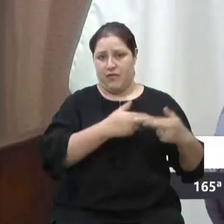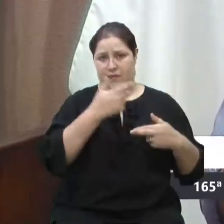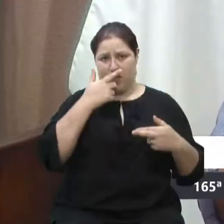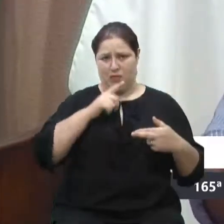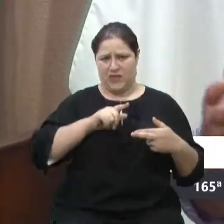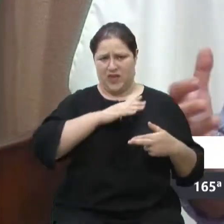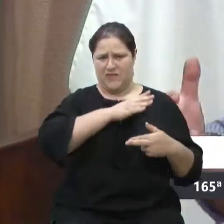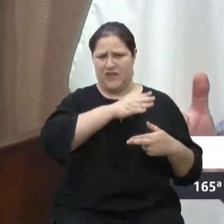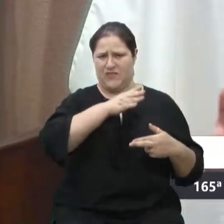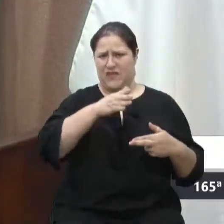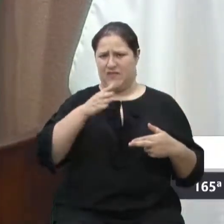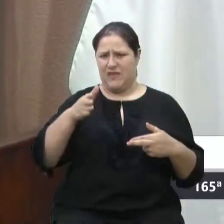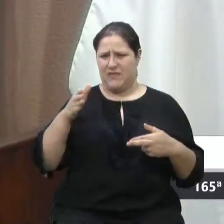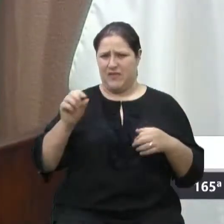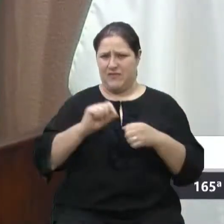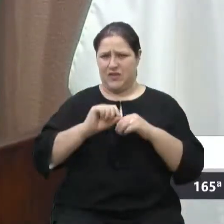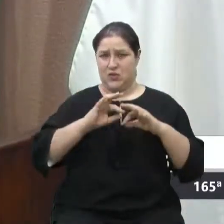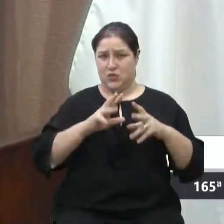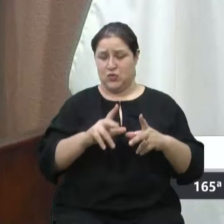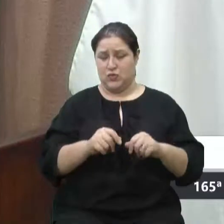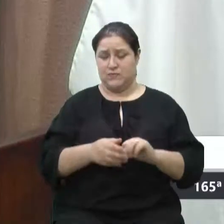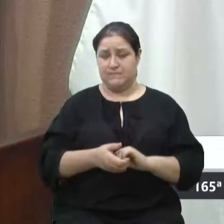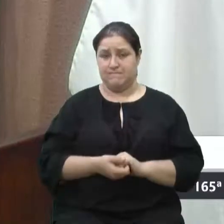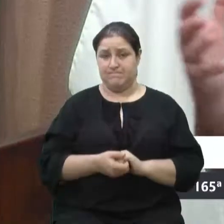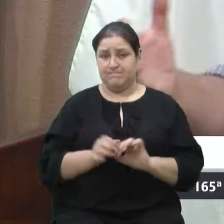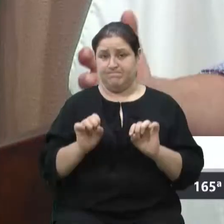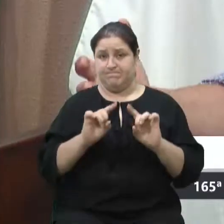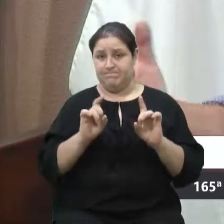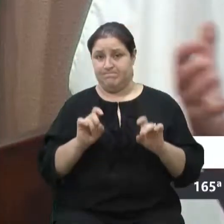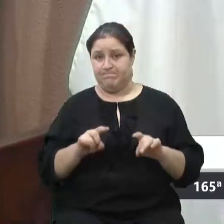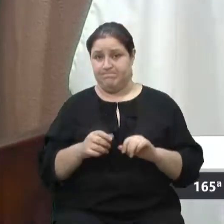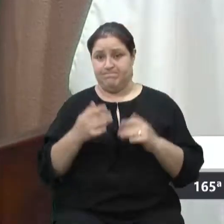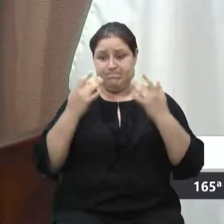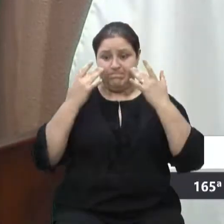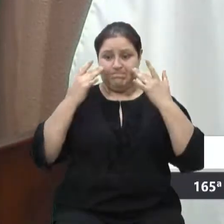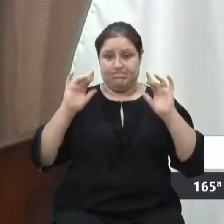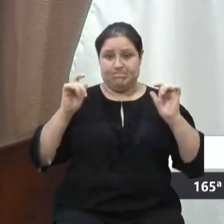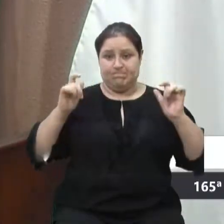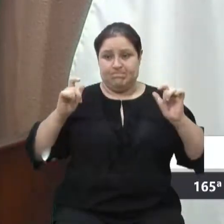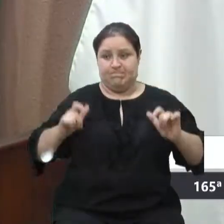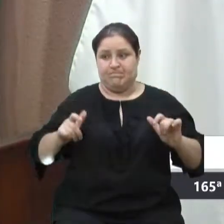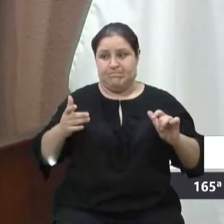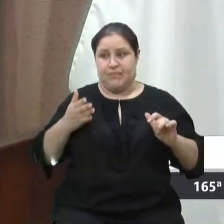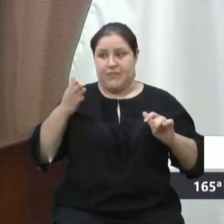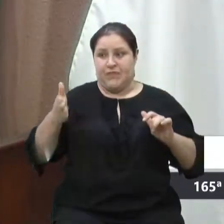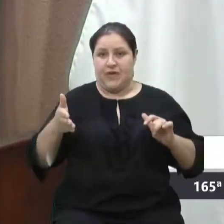Então, a gente fica naquele meio, não sabe onde vai, não sabe quem cobrar.